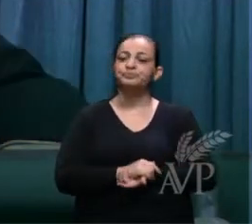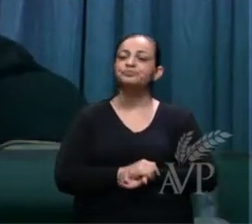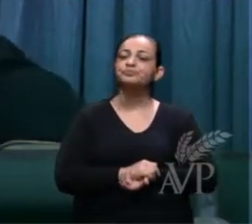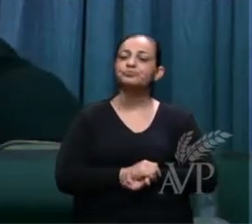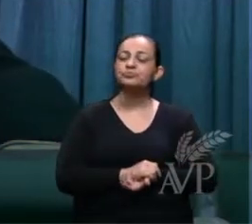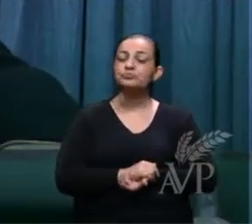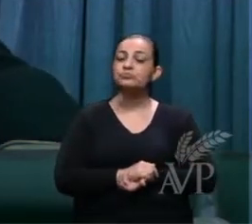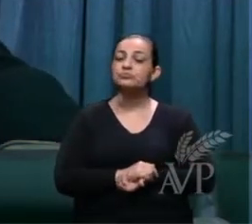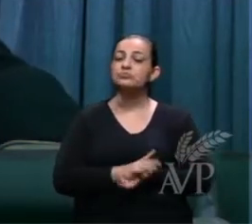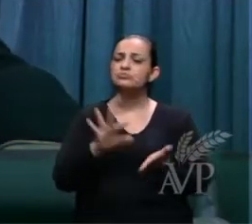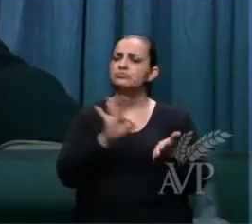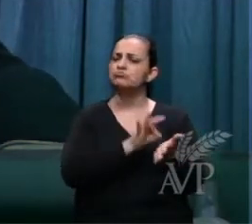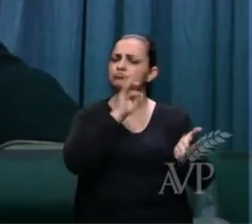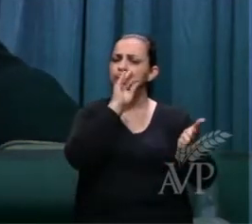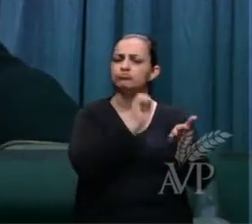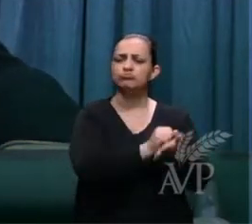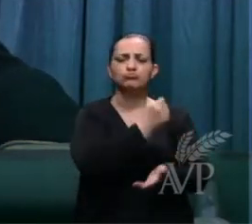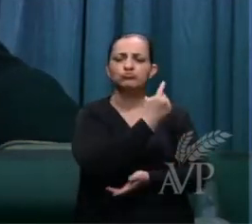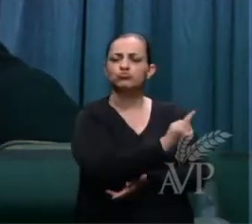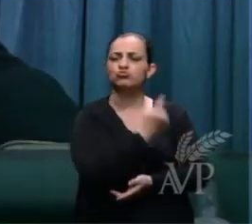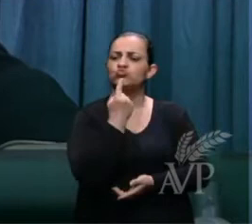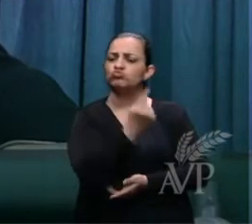é um registro individual.